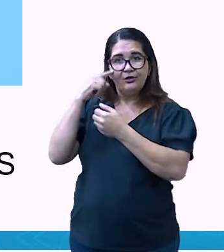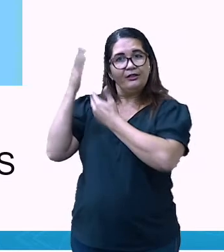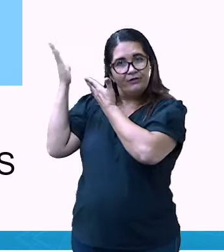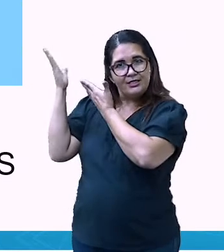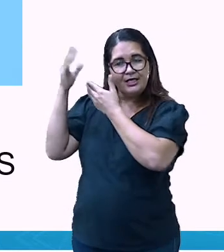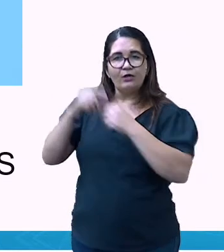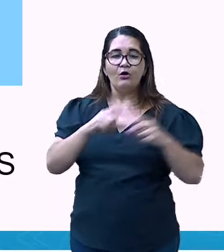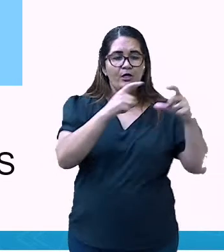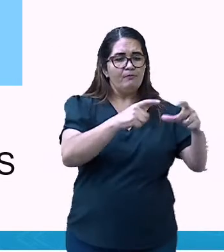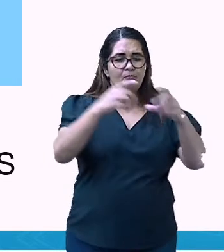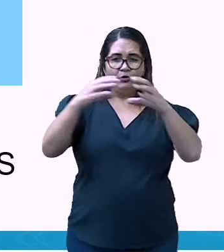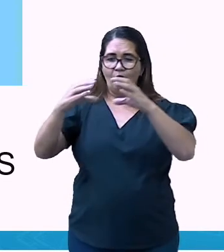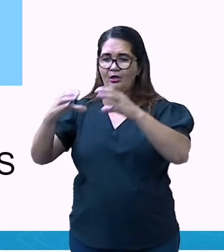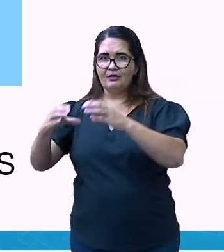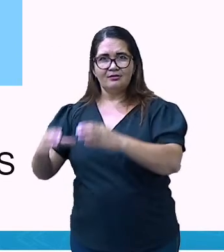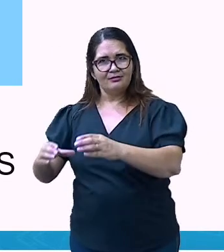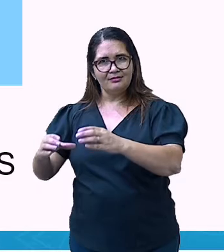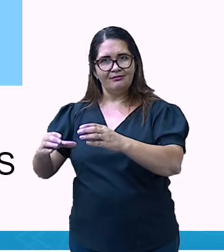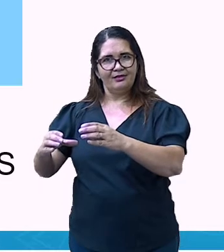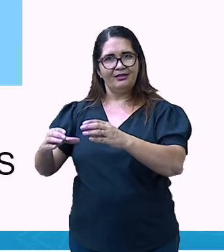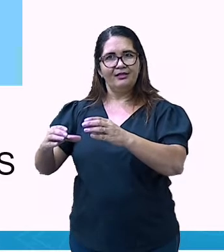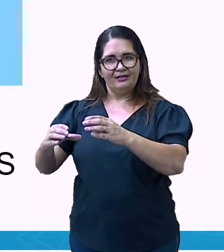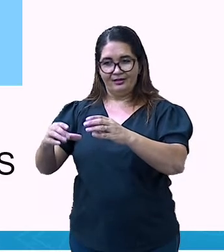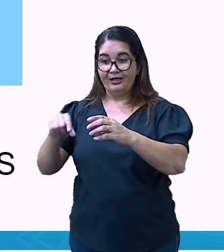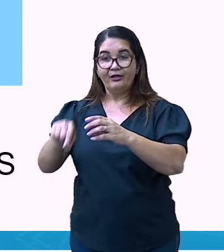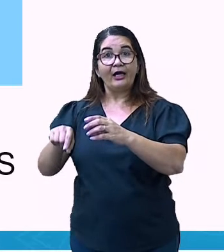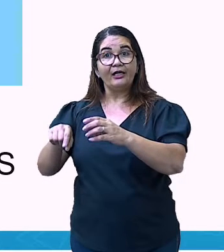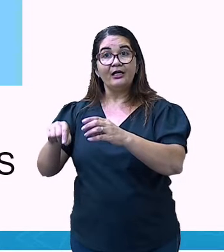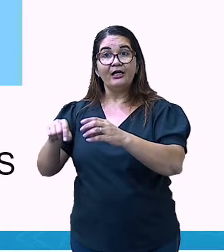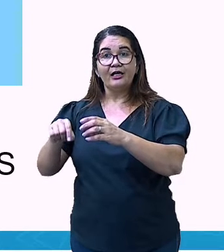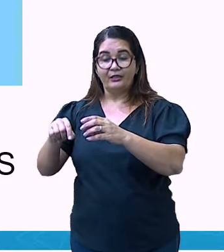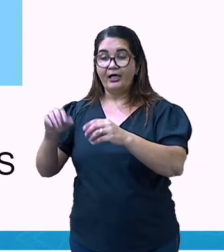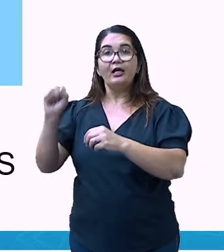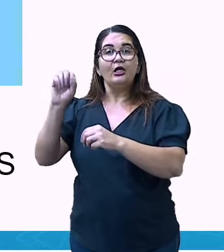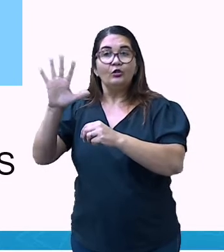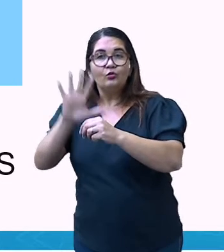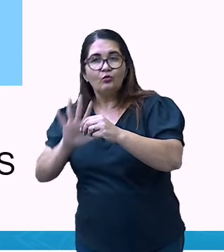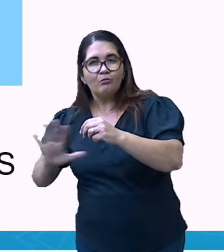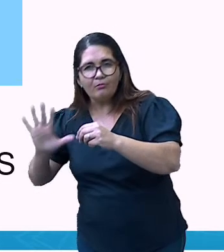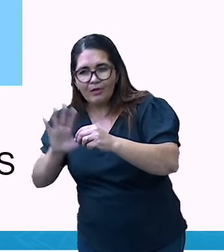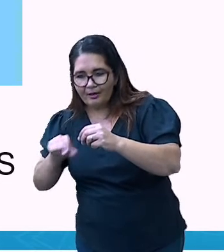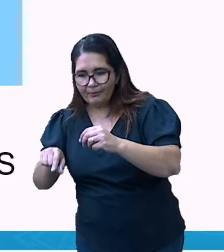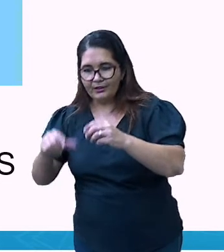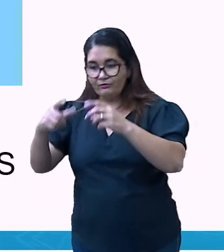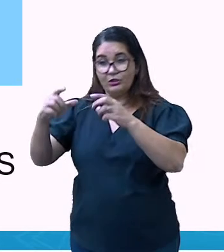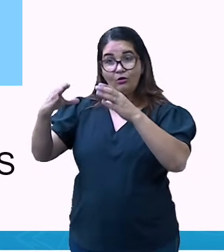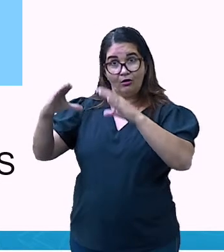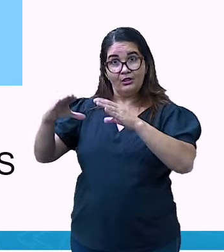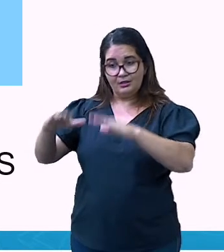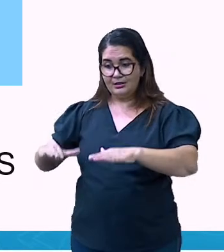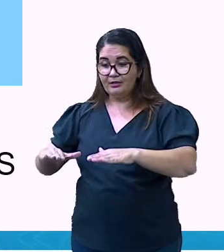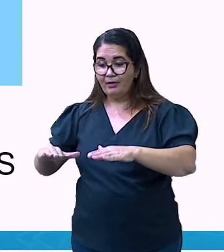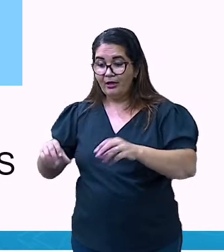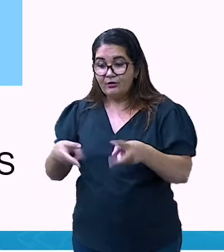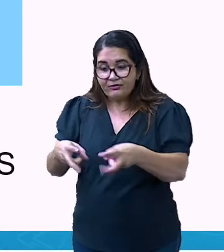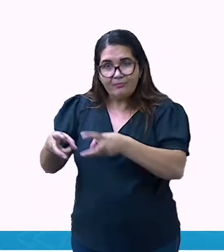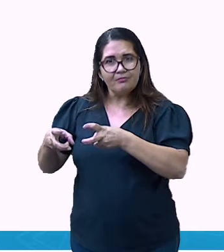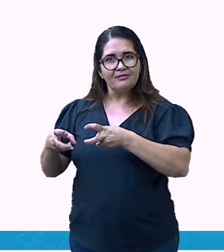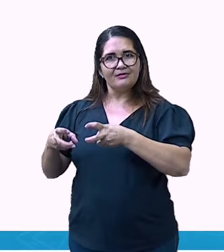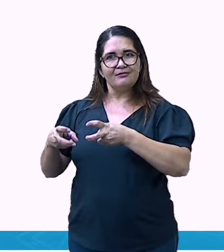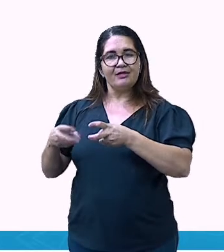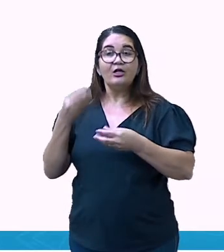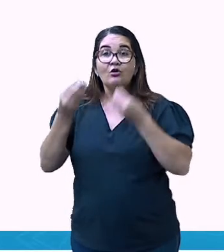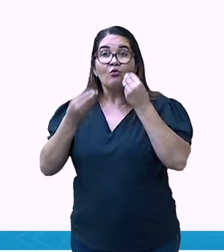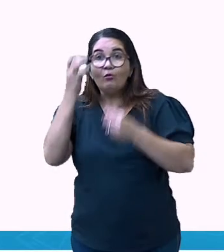Certinhas. Tá vendo que é muito fácil da gente entender e é um importante instrumento pra gente. E aí, a gente tem,